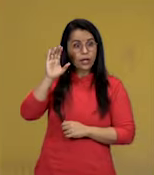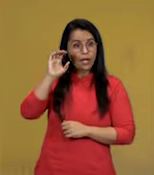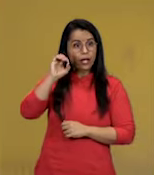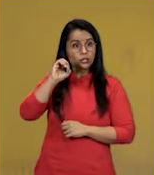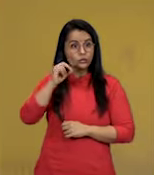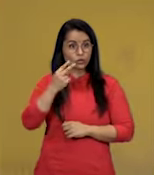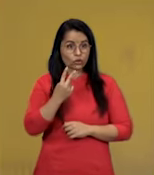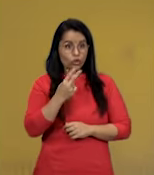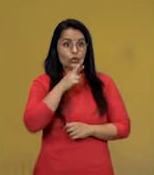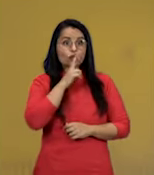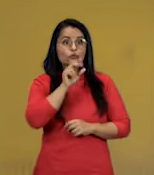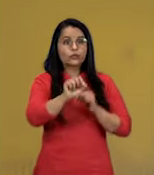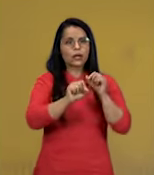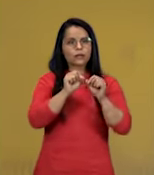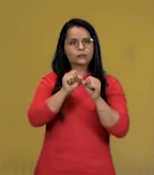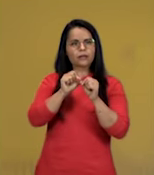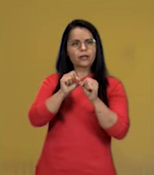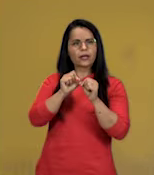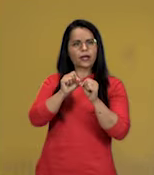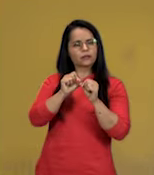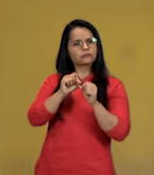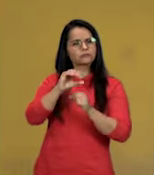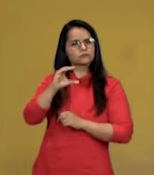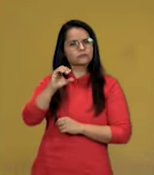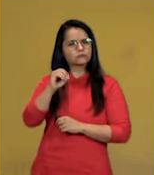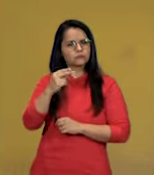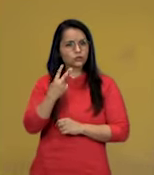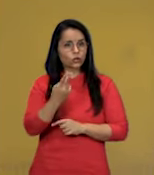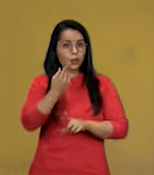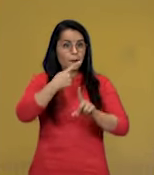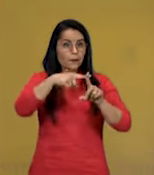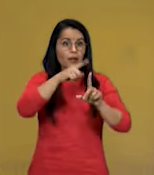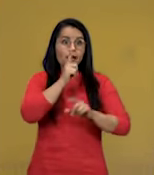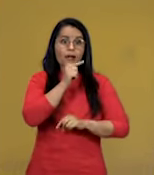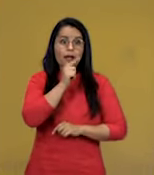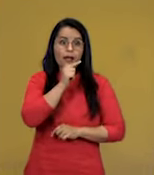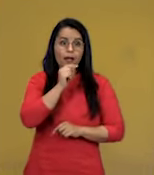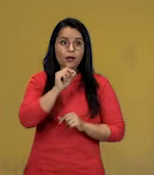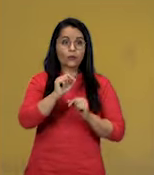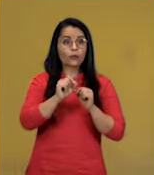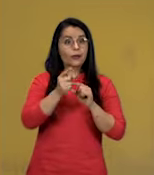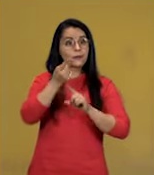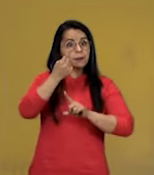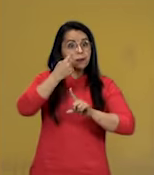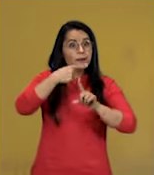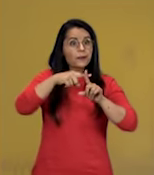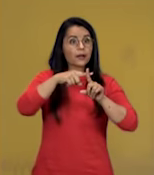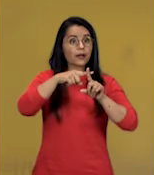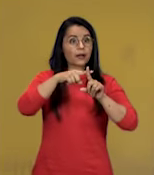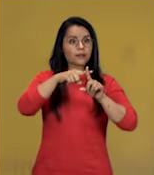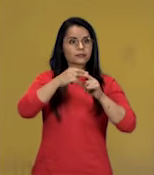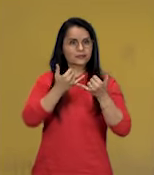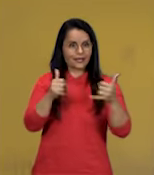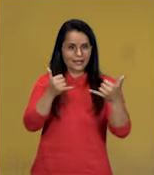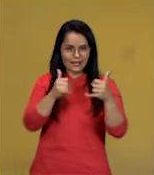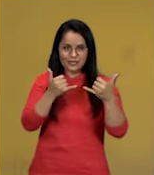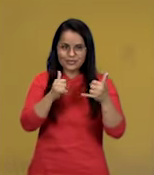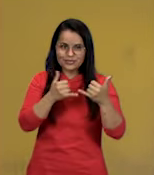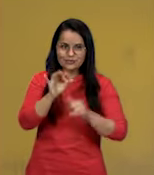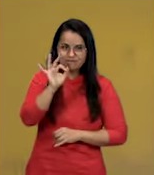resultado será gás carbônico, mais água, mais a energia.